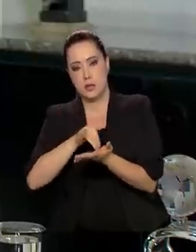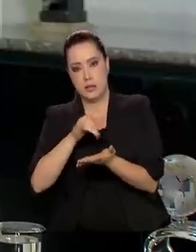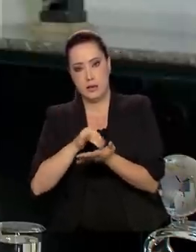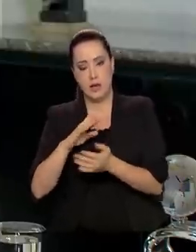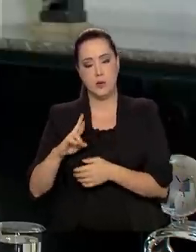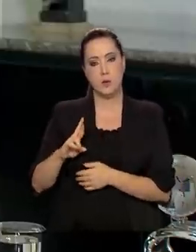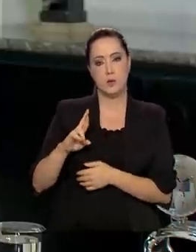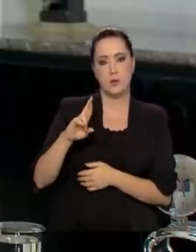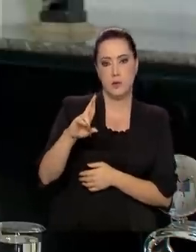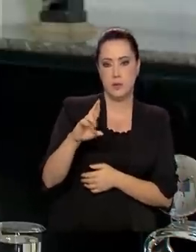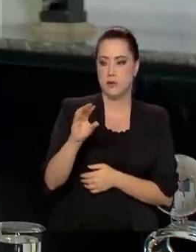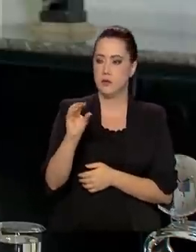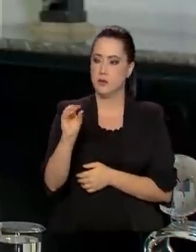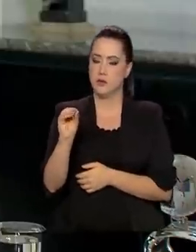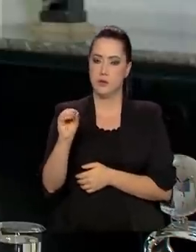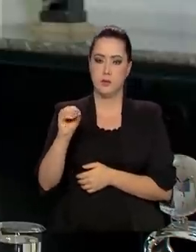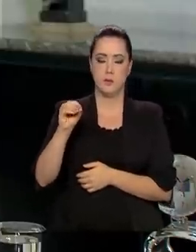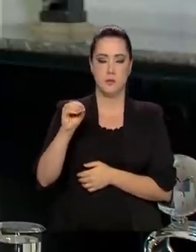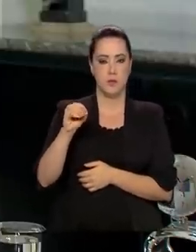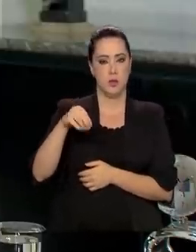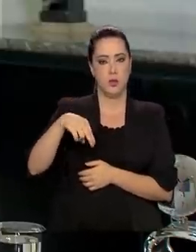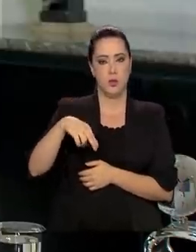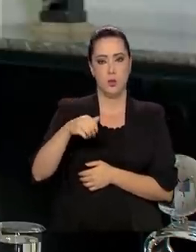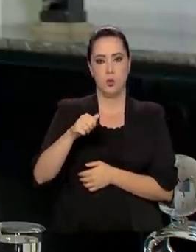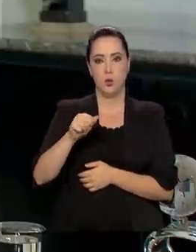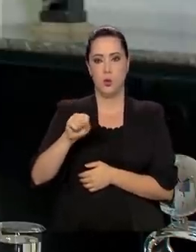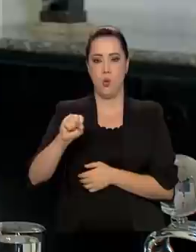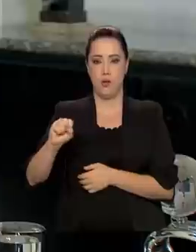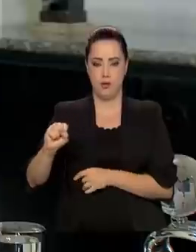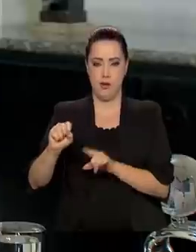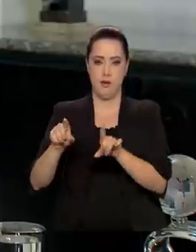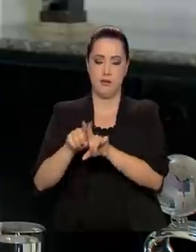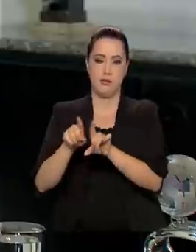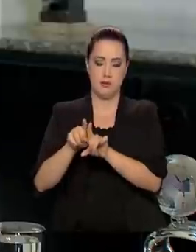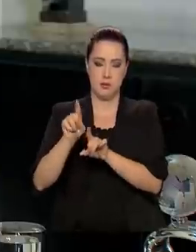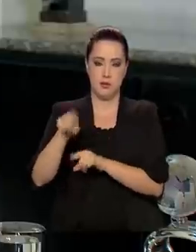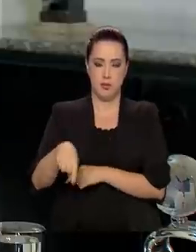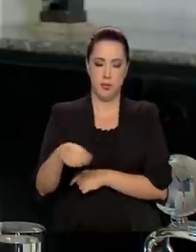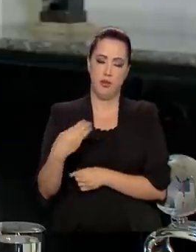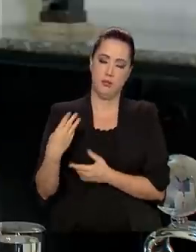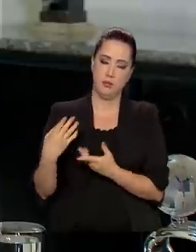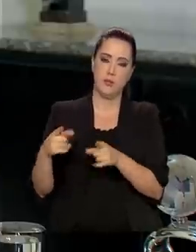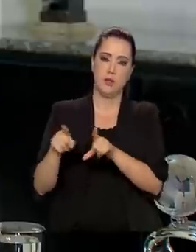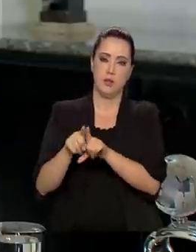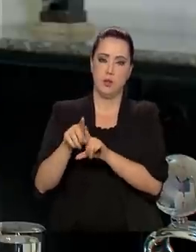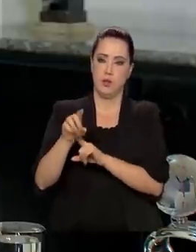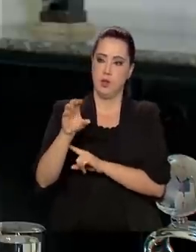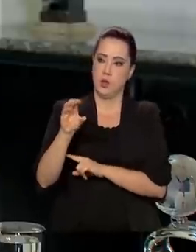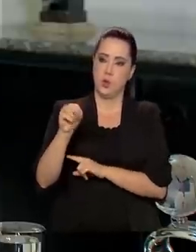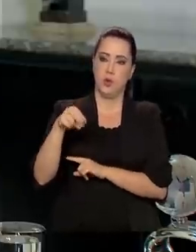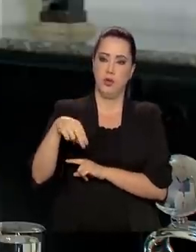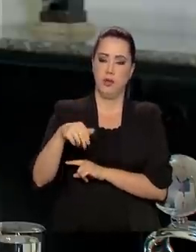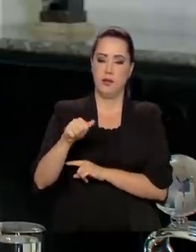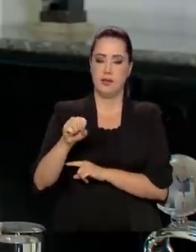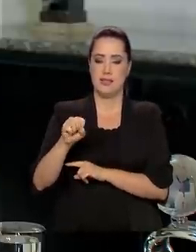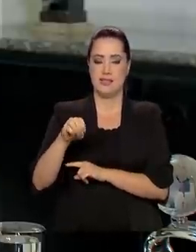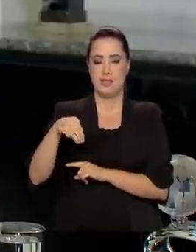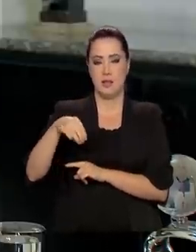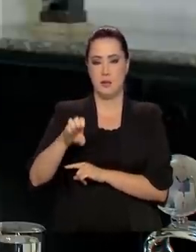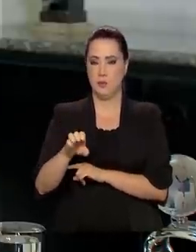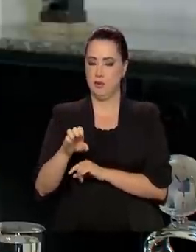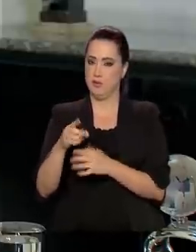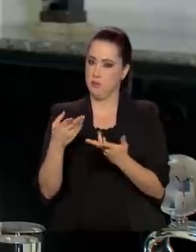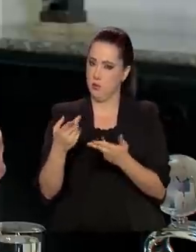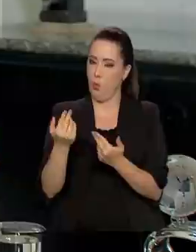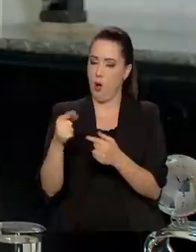representantes do CONAS, no caso do estado, e os secretários municipais e os representantes do CONASEMES, nos casos dos